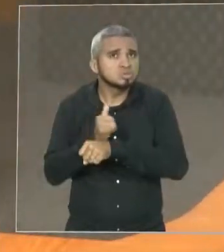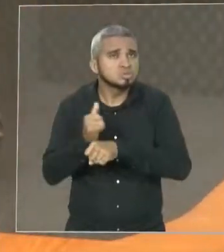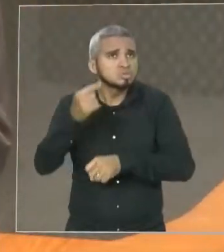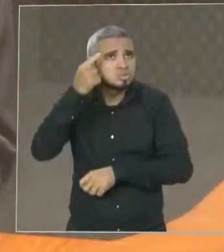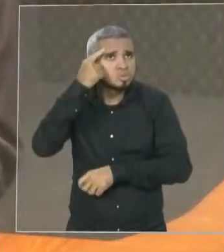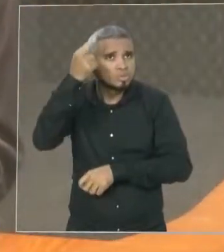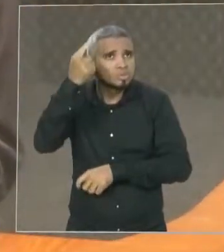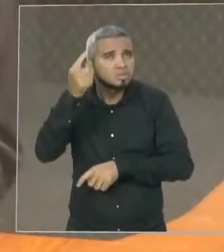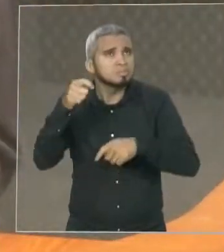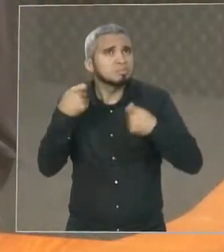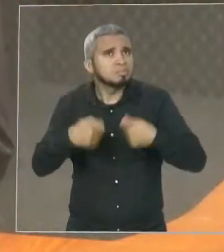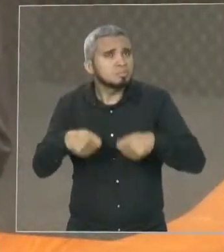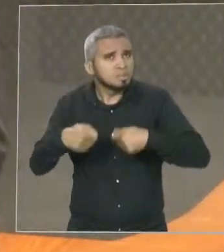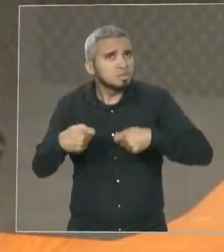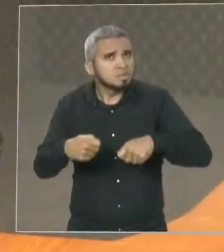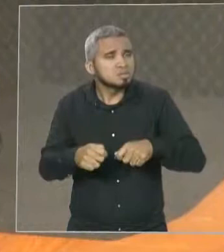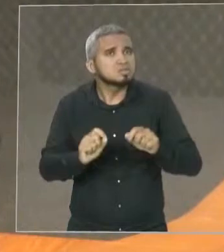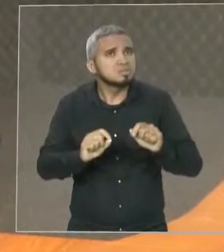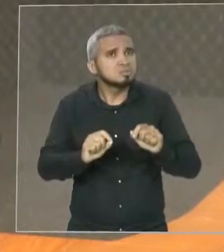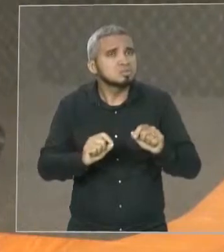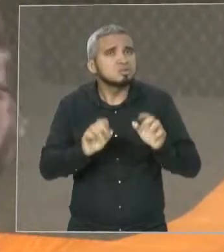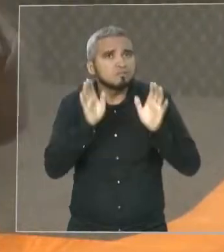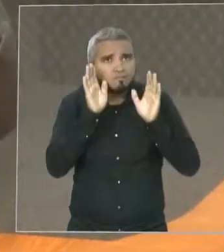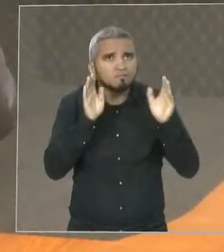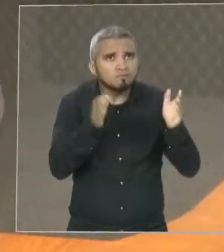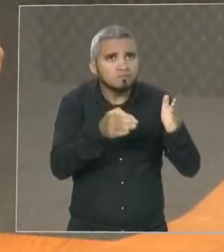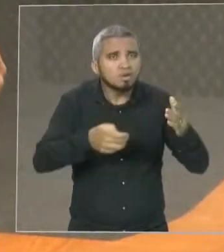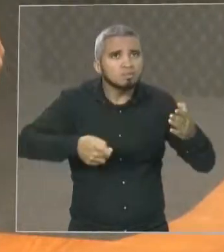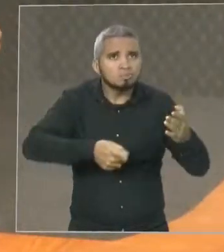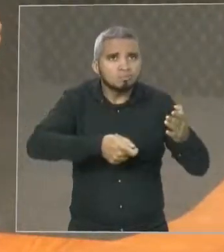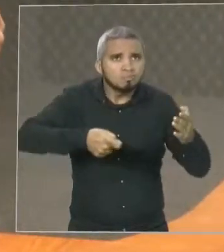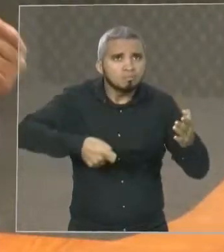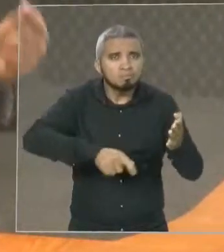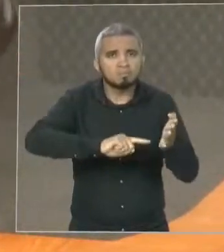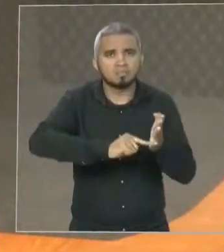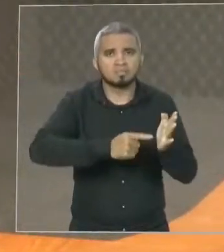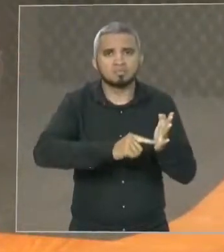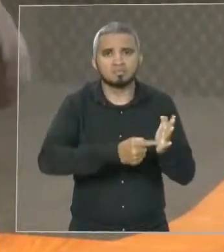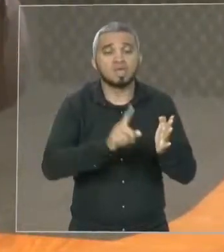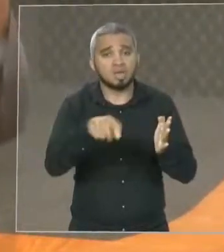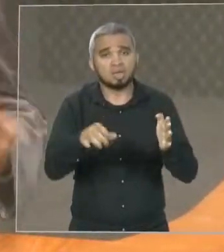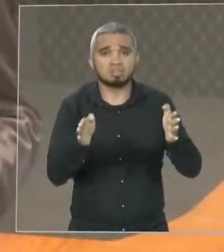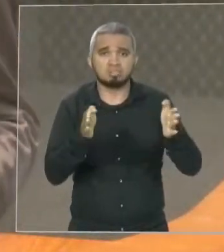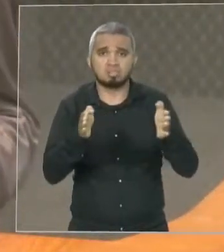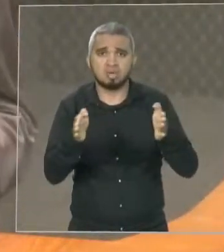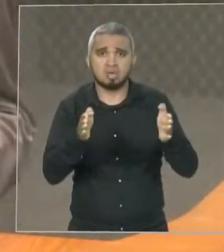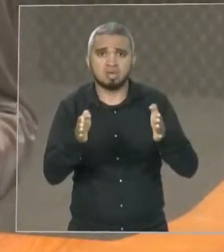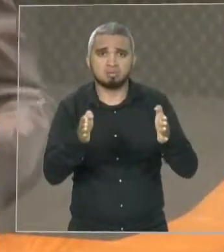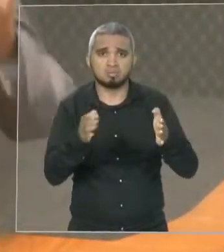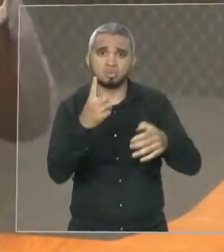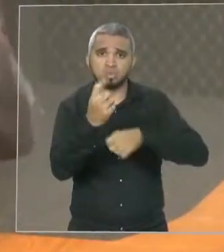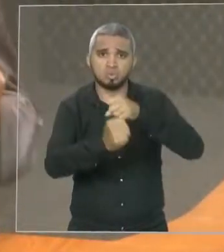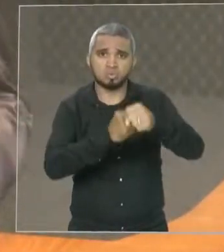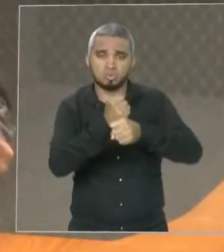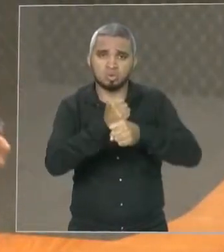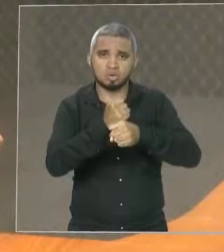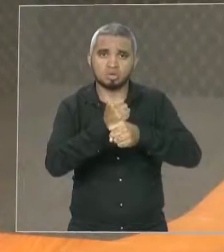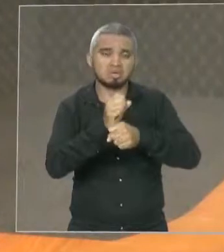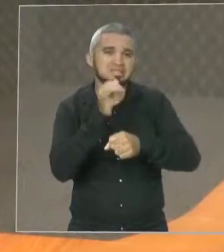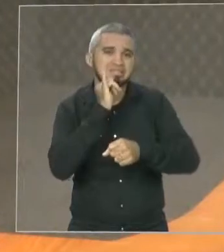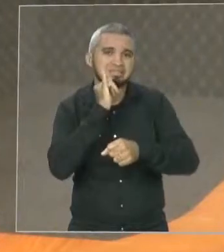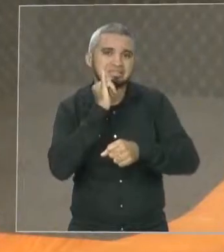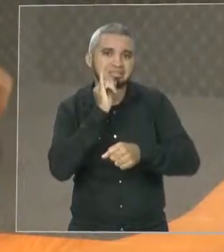que era preciso você criar uma política afirmativa, temporária, que será avaliada a cada ano. Não é uma política